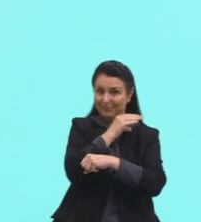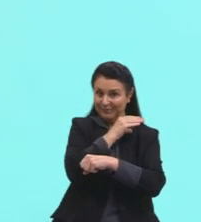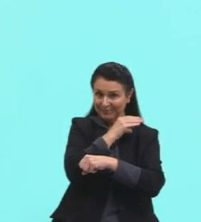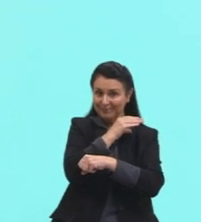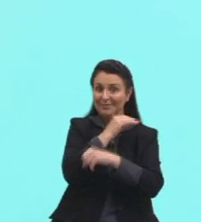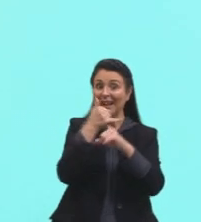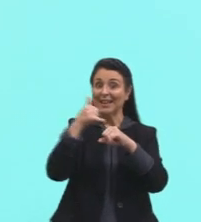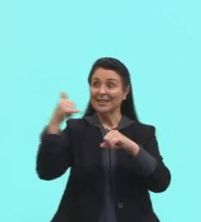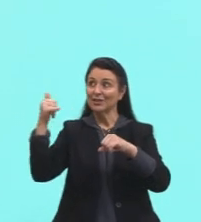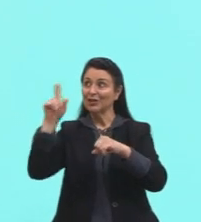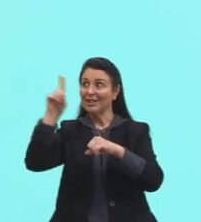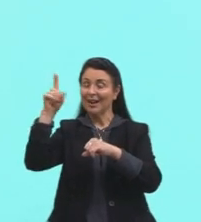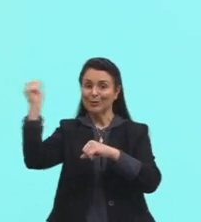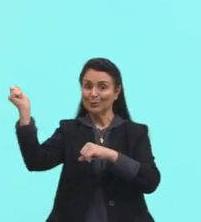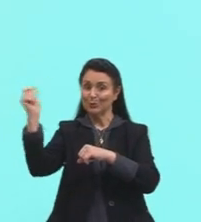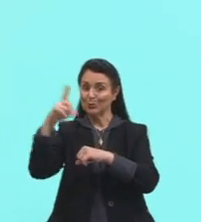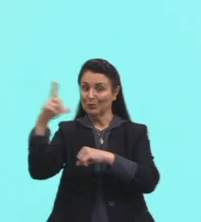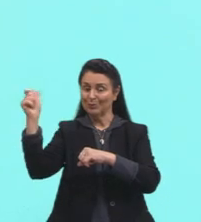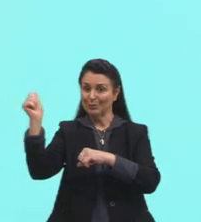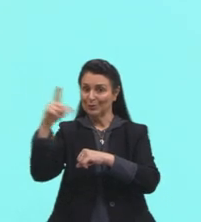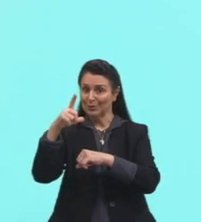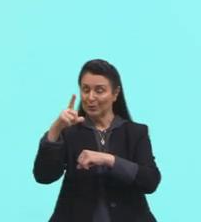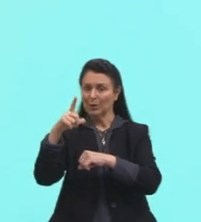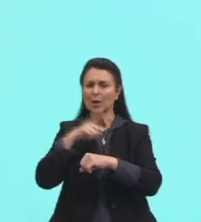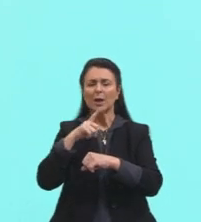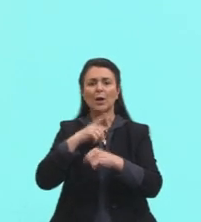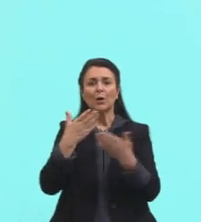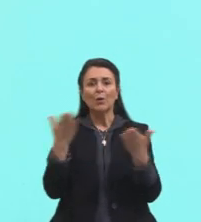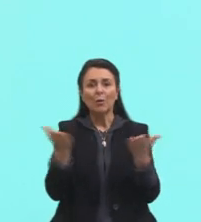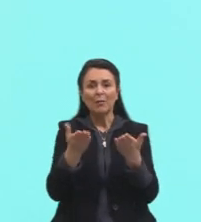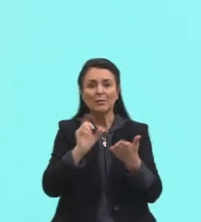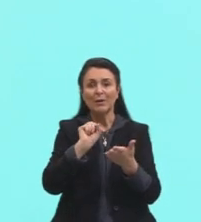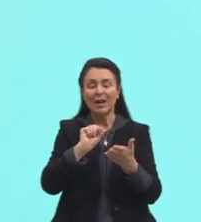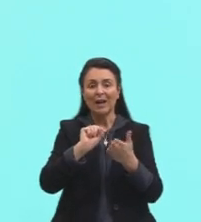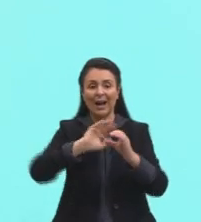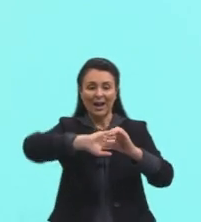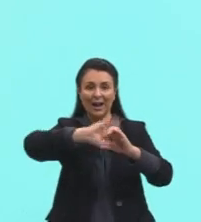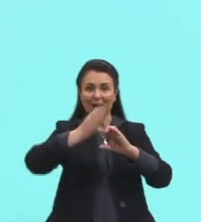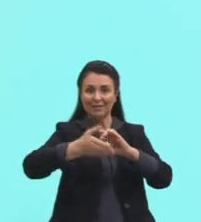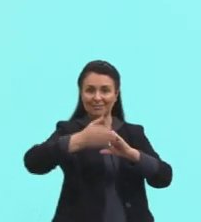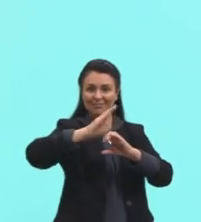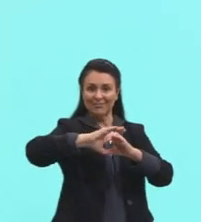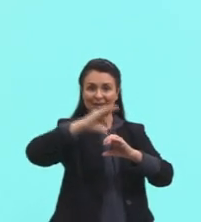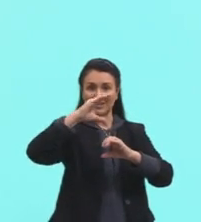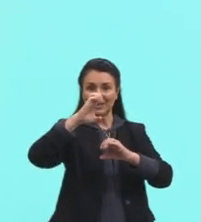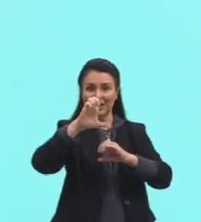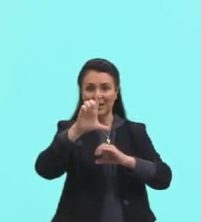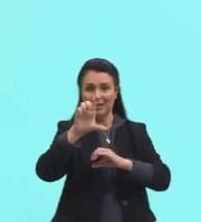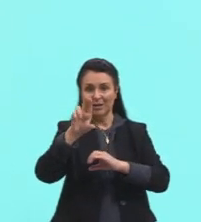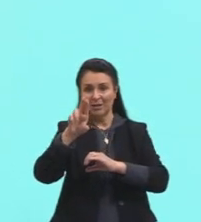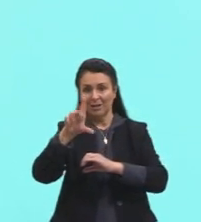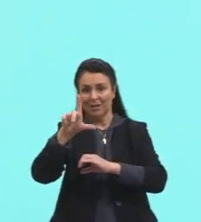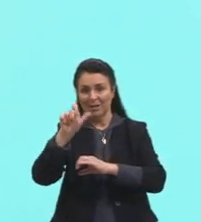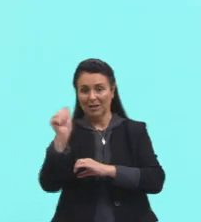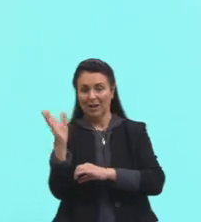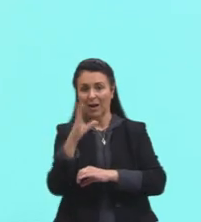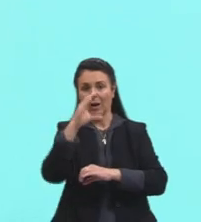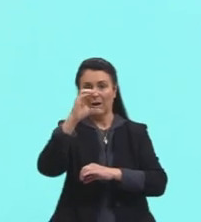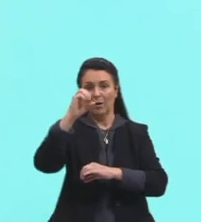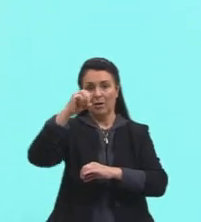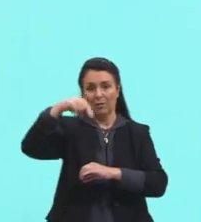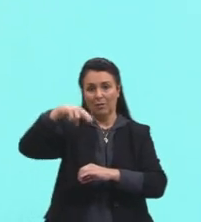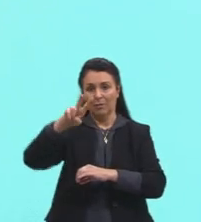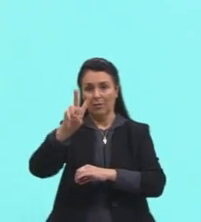energético do sol, e aí então nós vamos formar aquela célula de convecção. Olha aqui, célula de convecção, tá? Durante a noite, o mar, então,